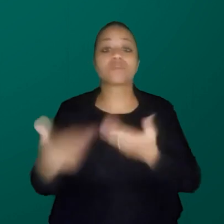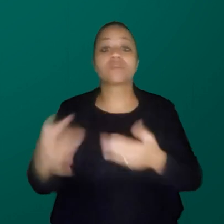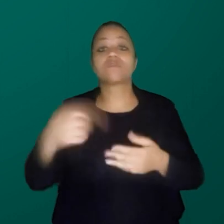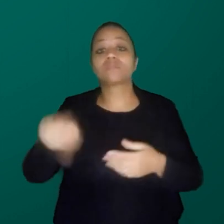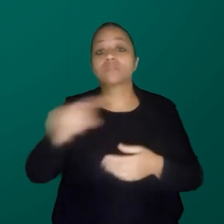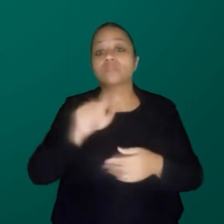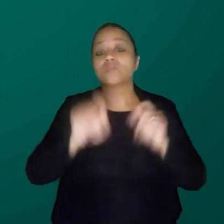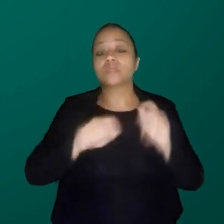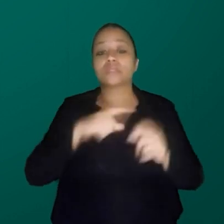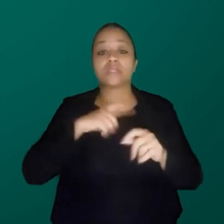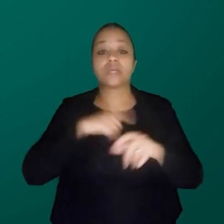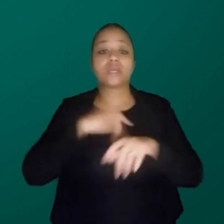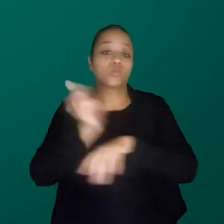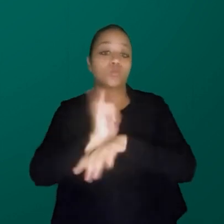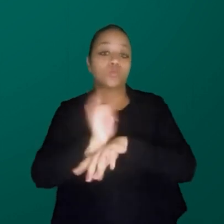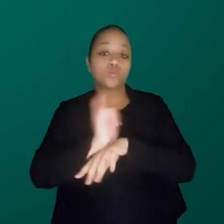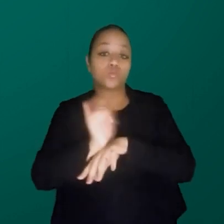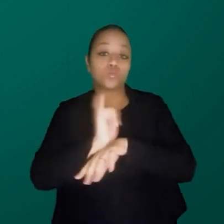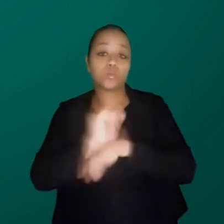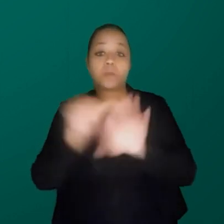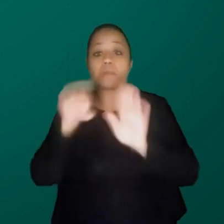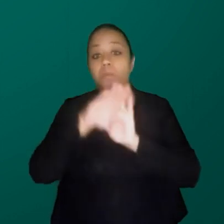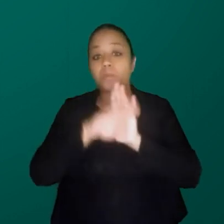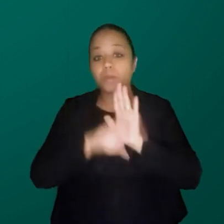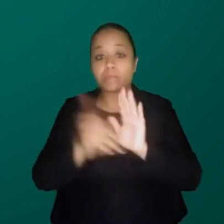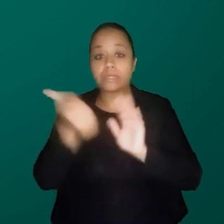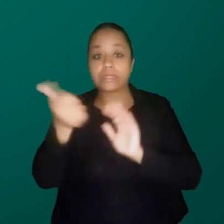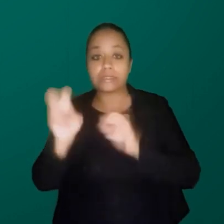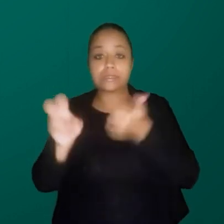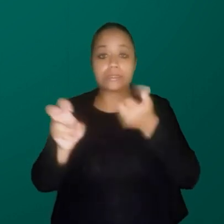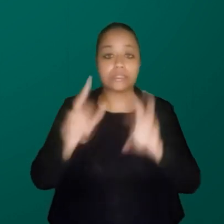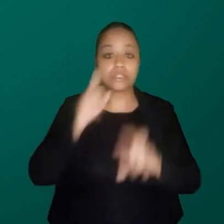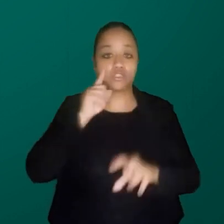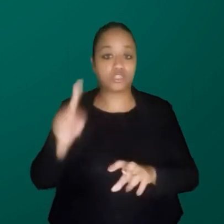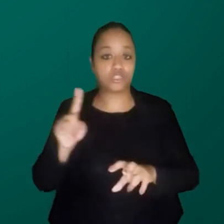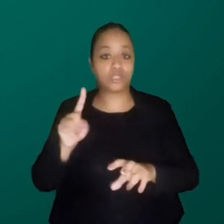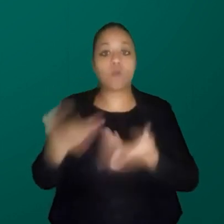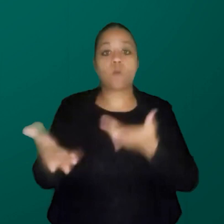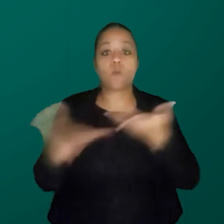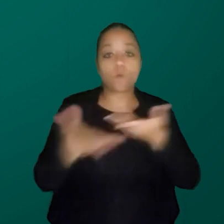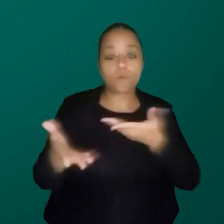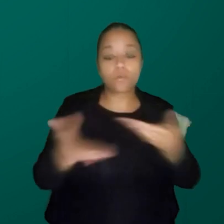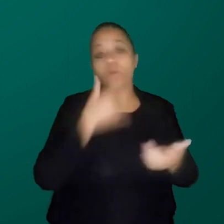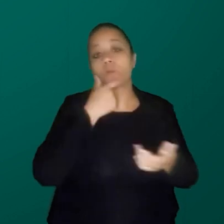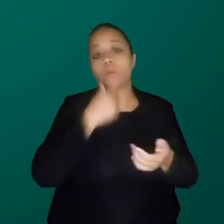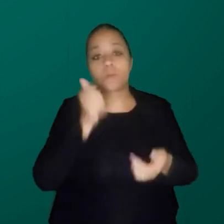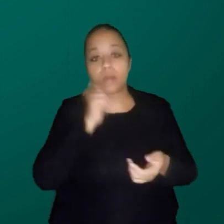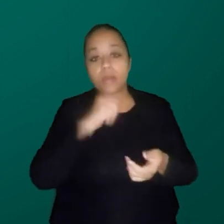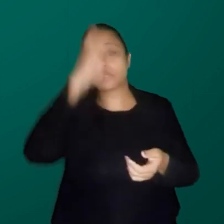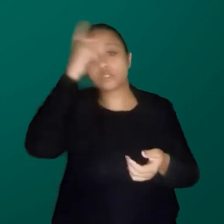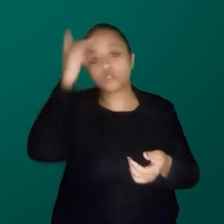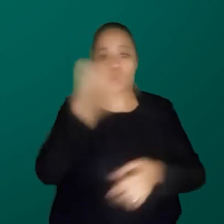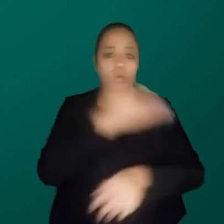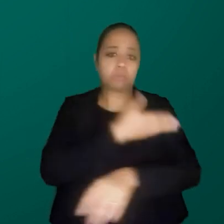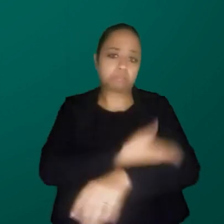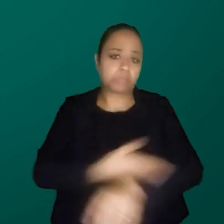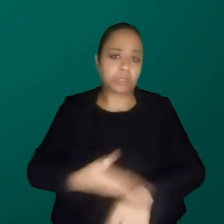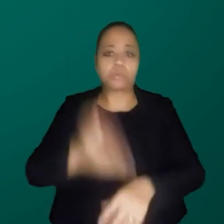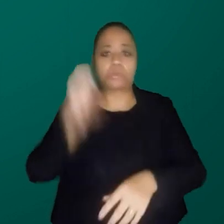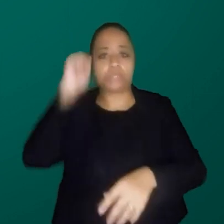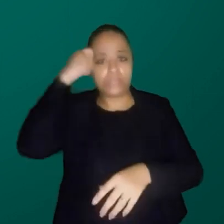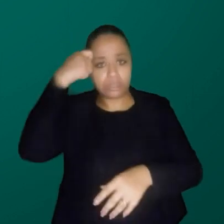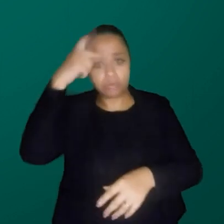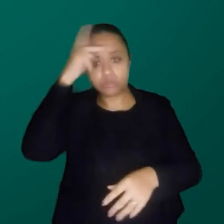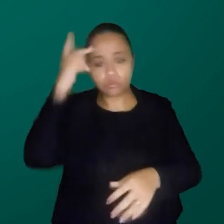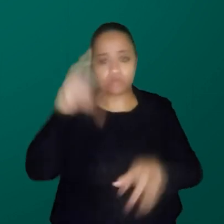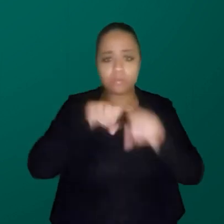a ouvirem, eu tenho no YouTube esse programa quinzenal, em que eu convido pessoas, homens, mulheres, brancos, negros, cientistas,